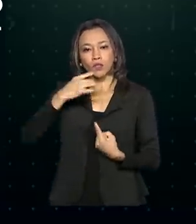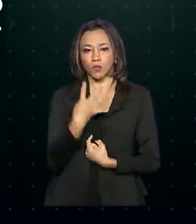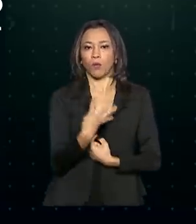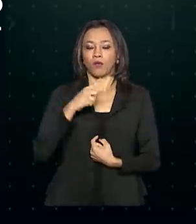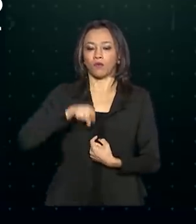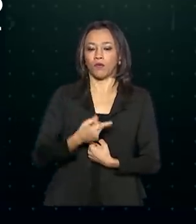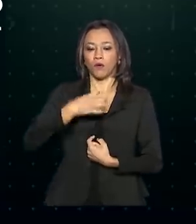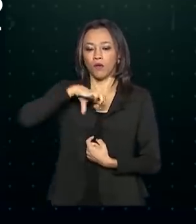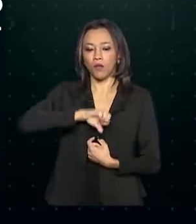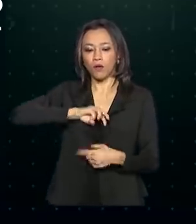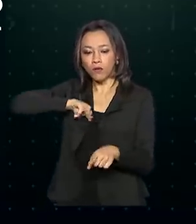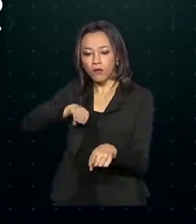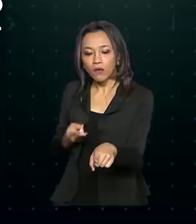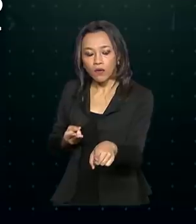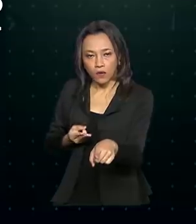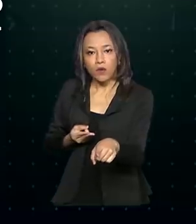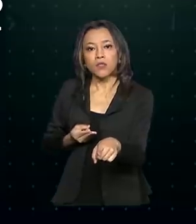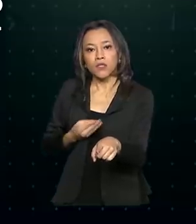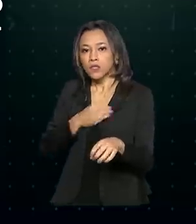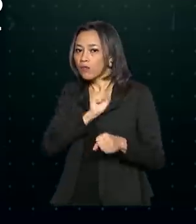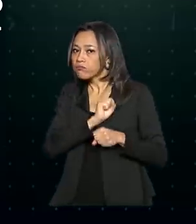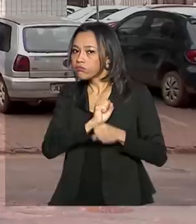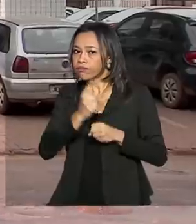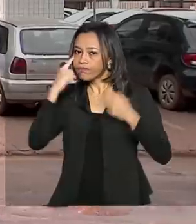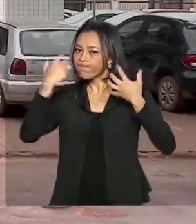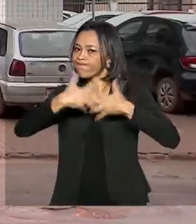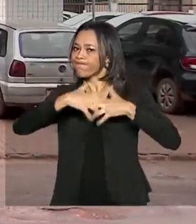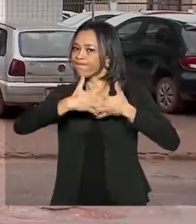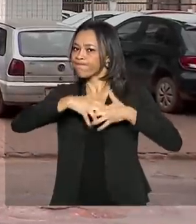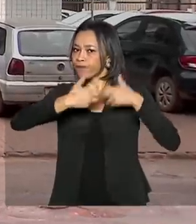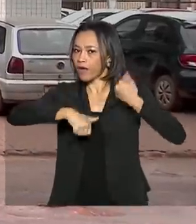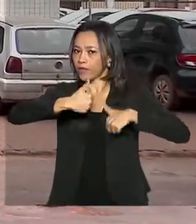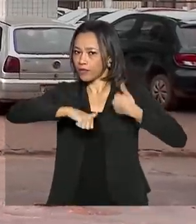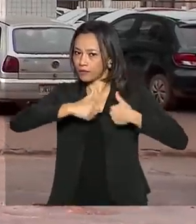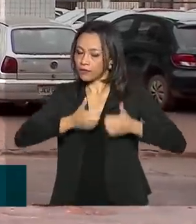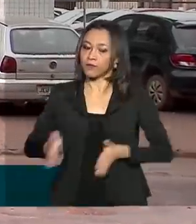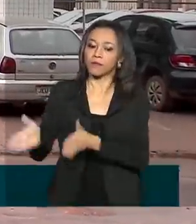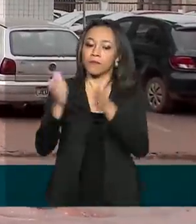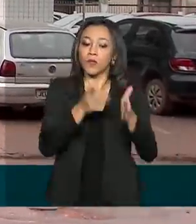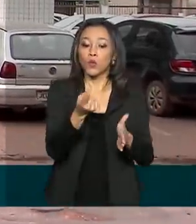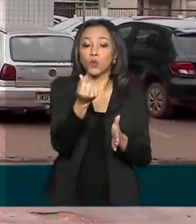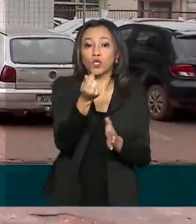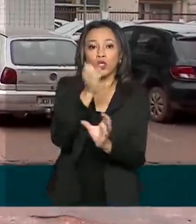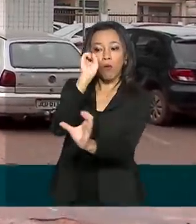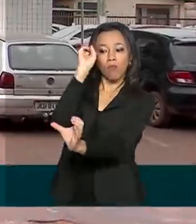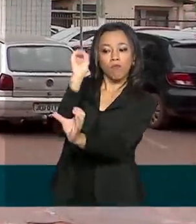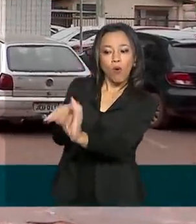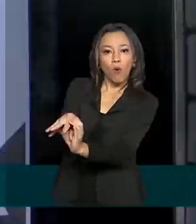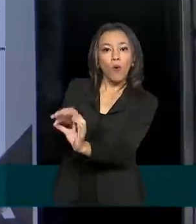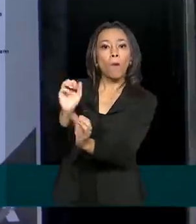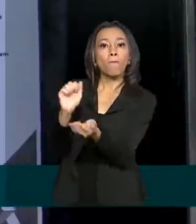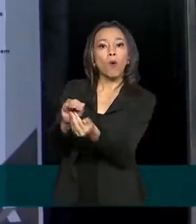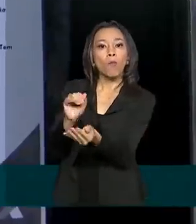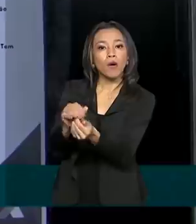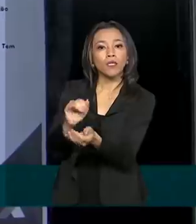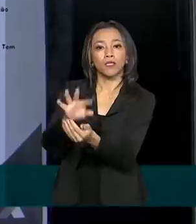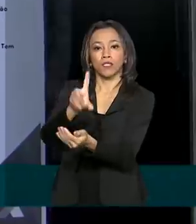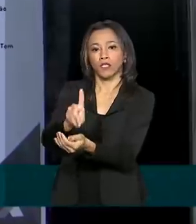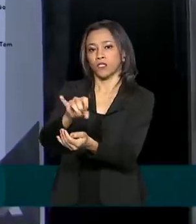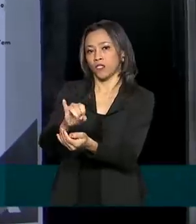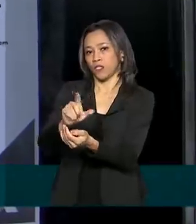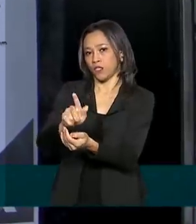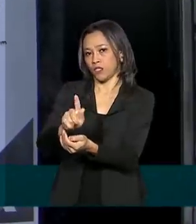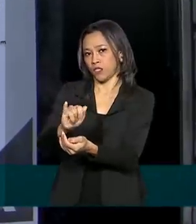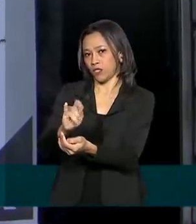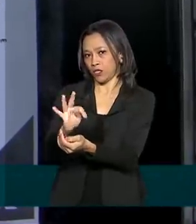,9 milhões estão em análise. O dinheiro é depositado em uma poupança digital que foi aberta